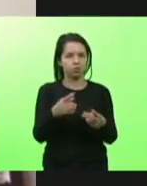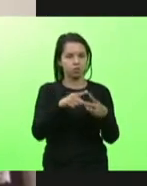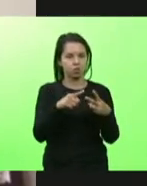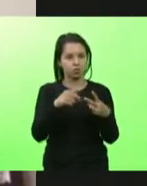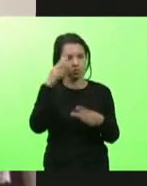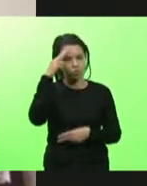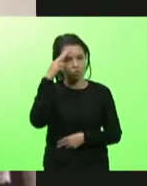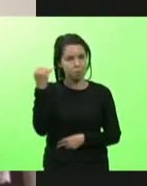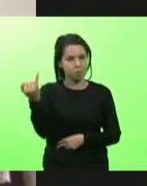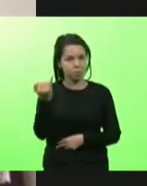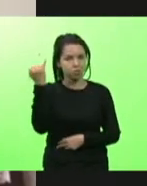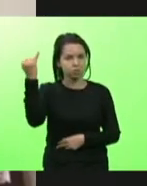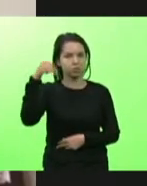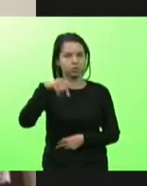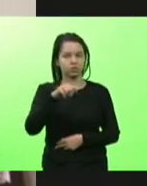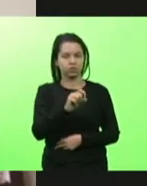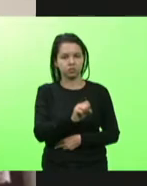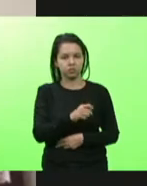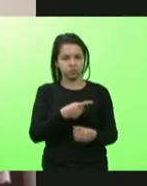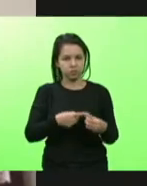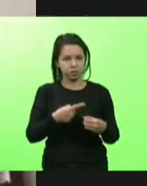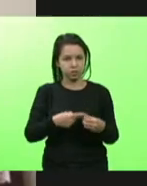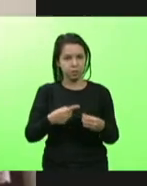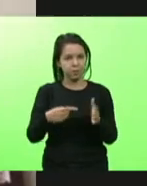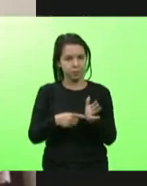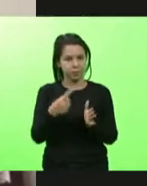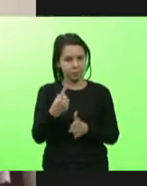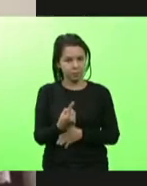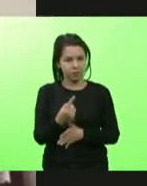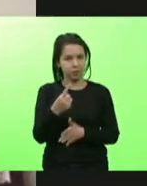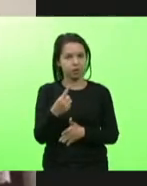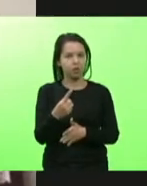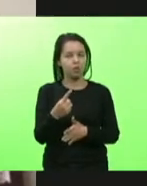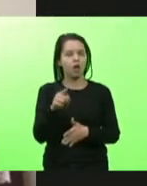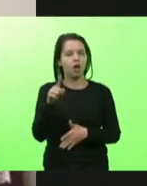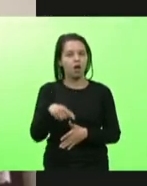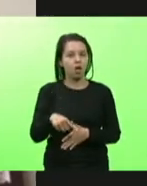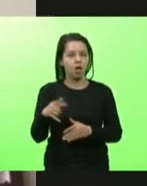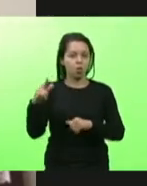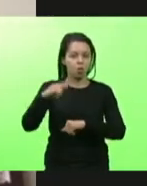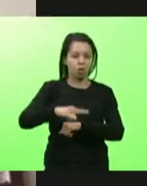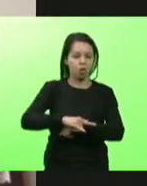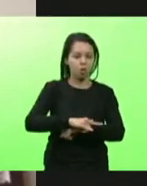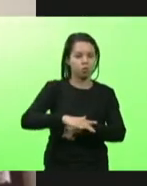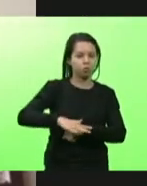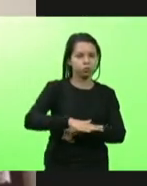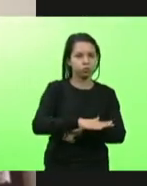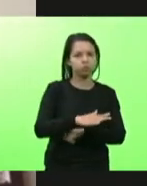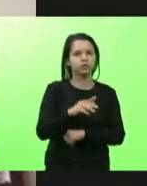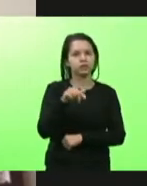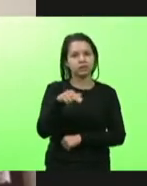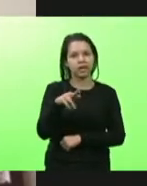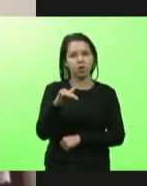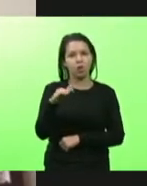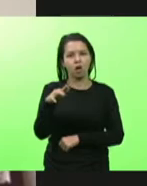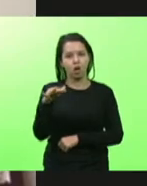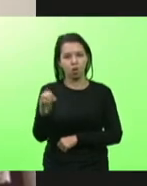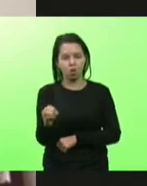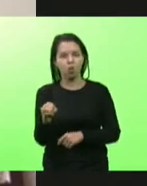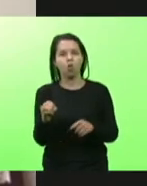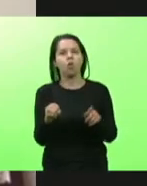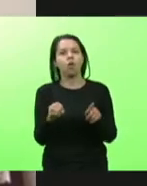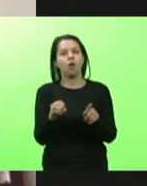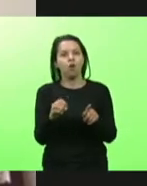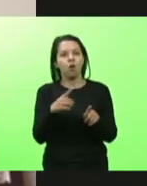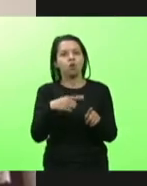importantes para a nossa cidade. O primeiro deles é o balizamento do aeroporto Quero Quero, que é um sonho antigo, já que nós